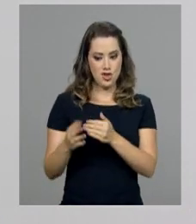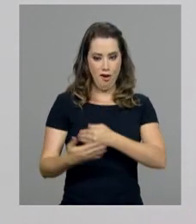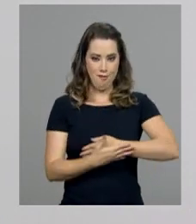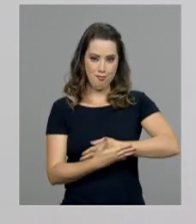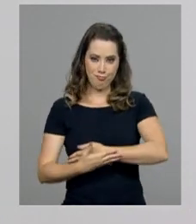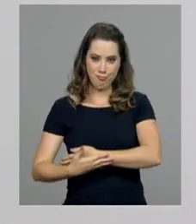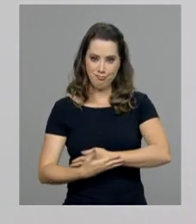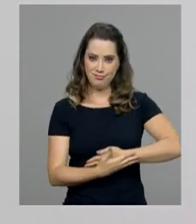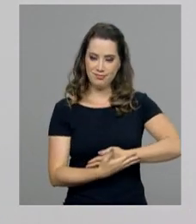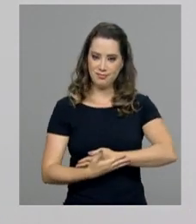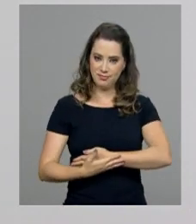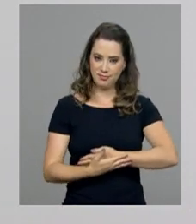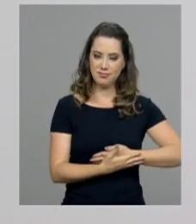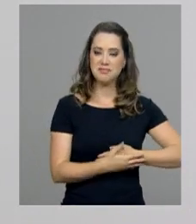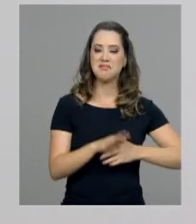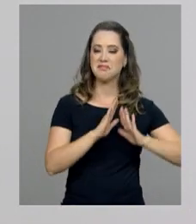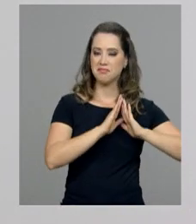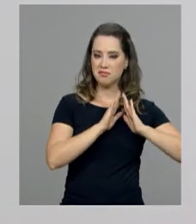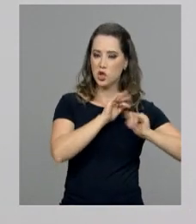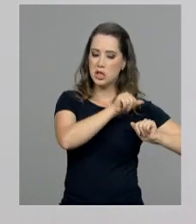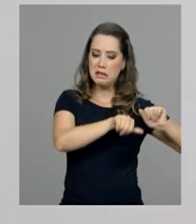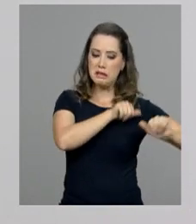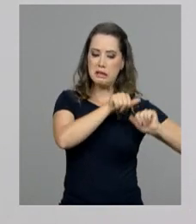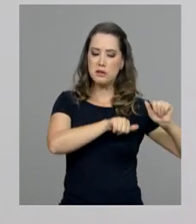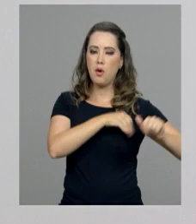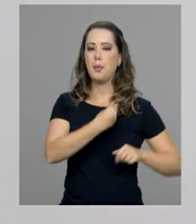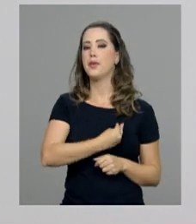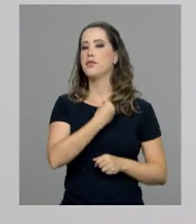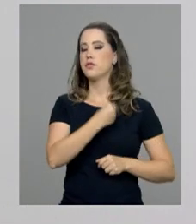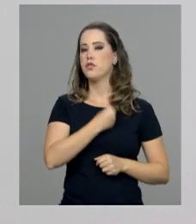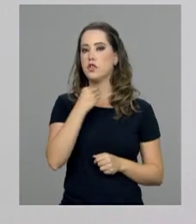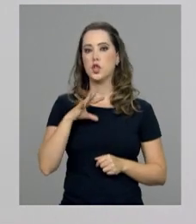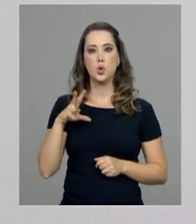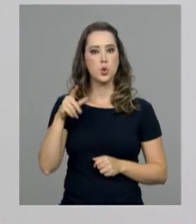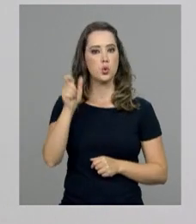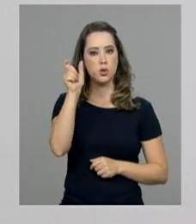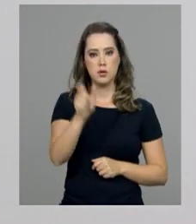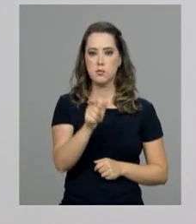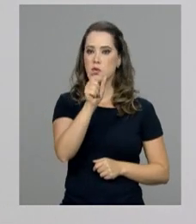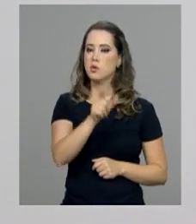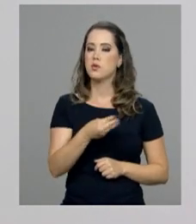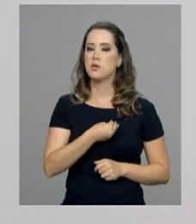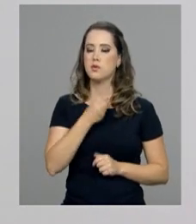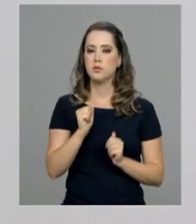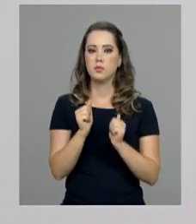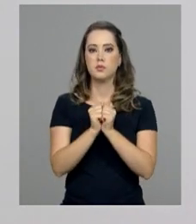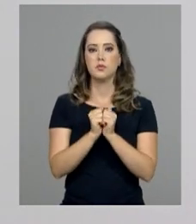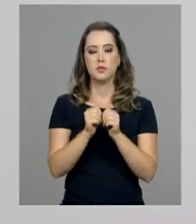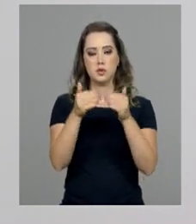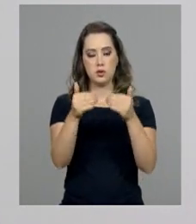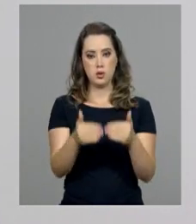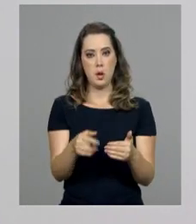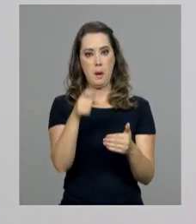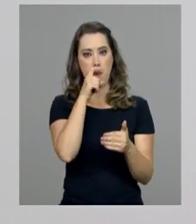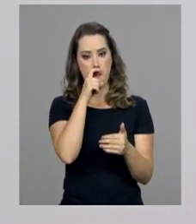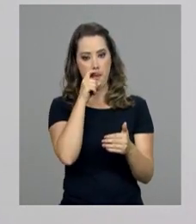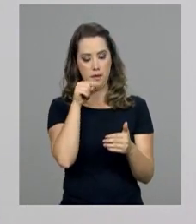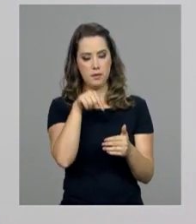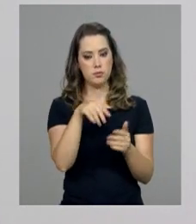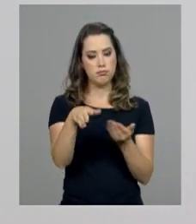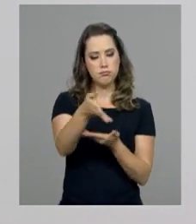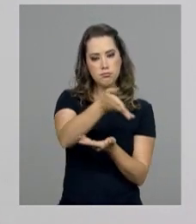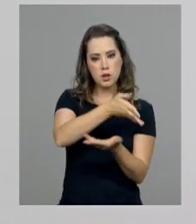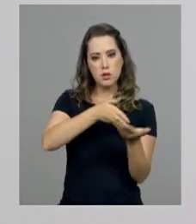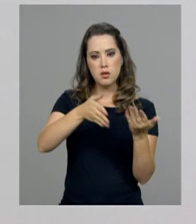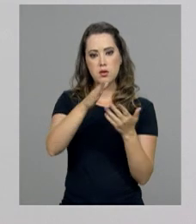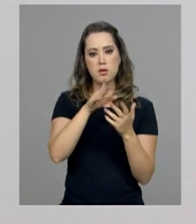criança a um lar transforma a rotina de todos ao seu redor. A presença dos pais molda